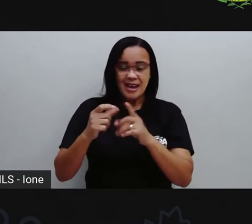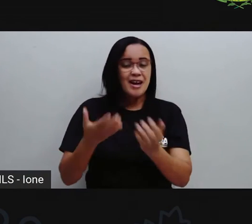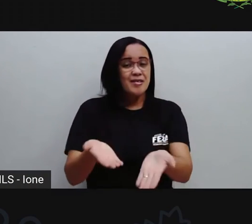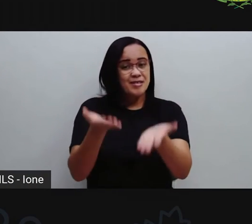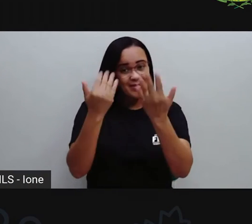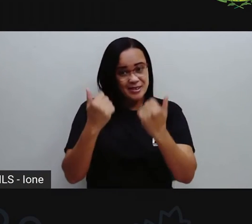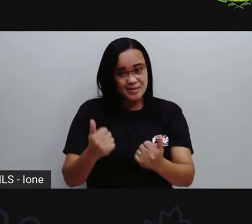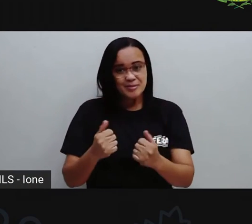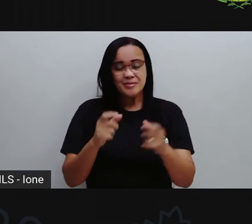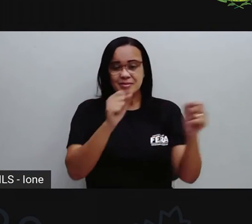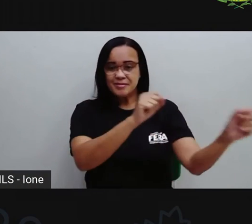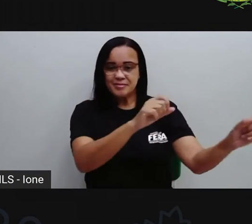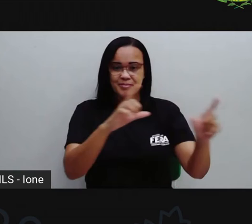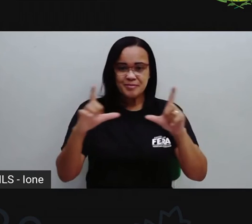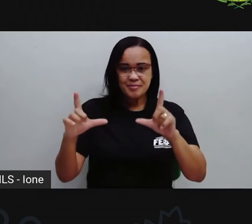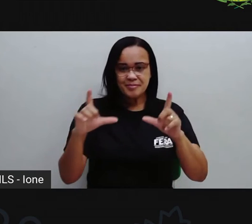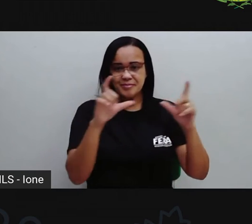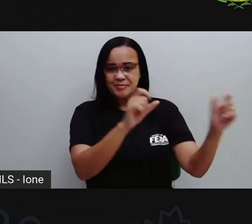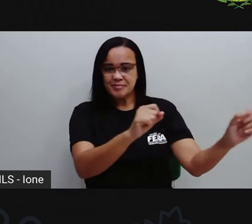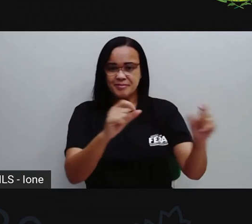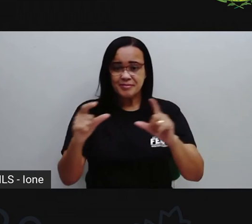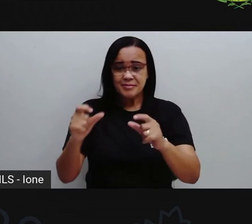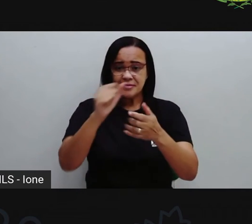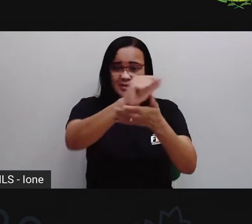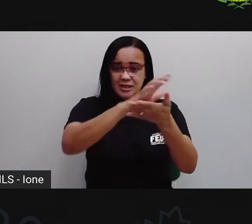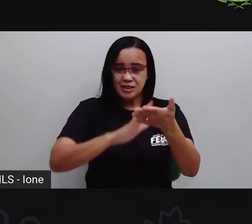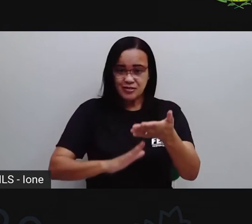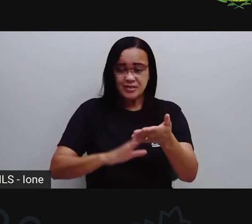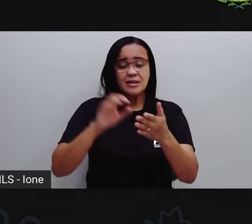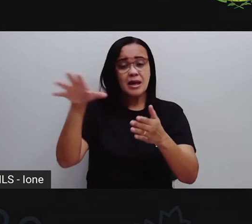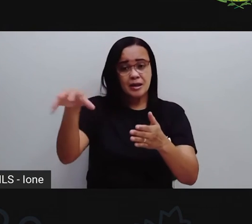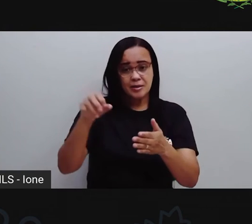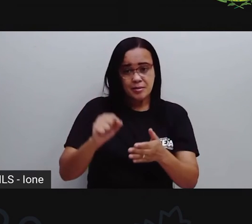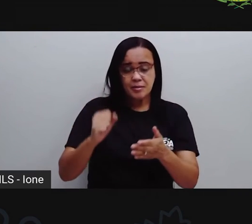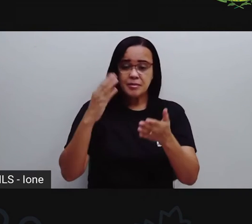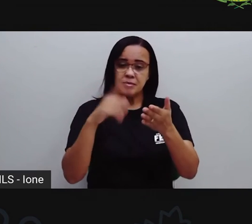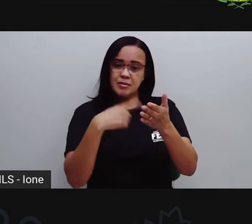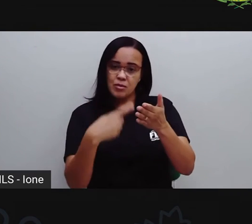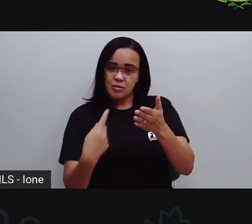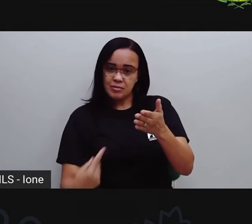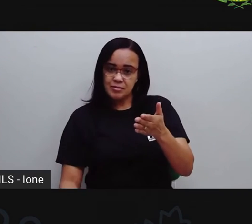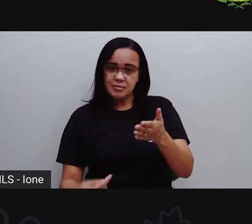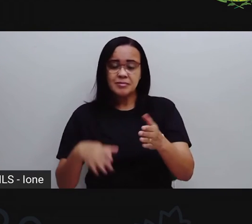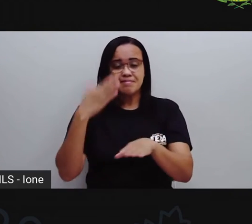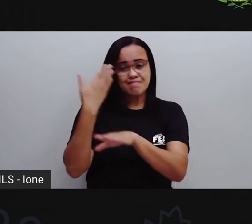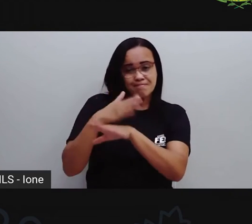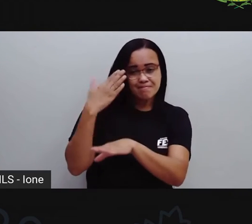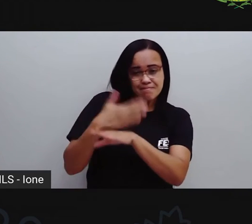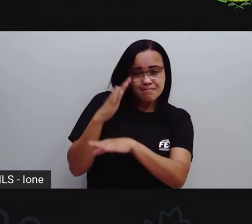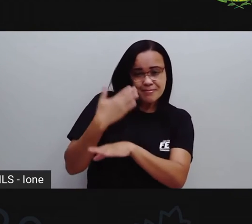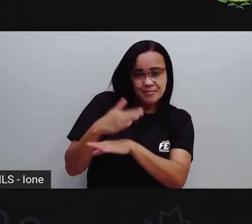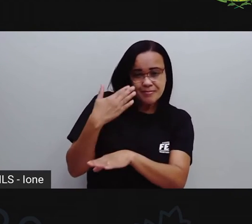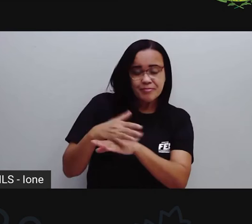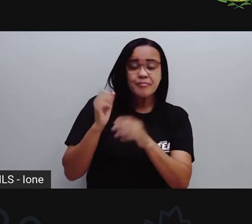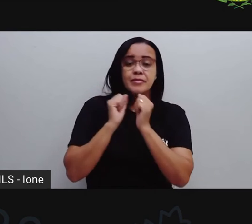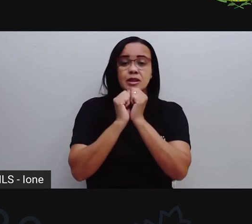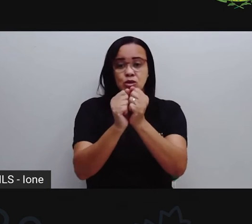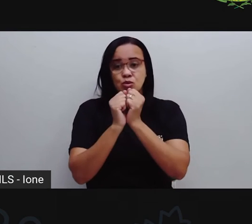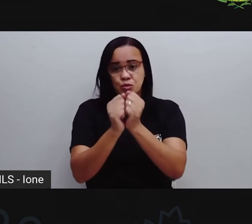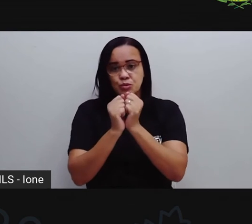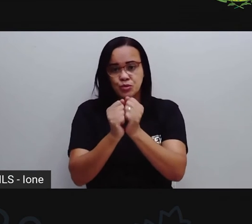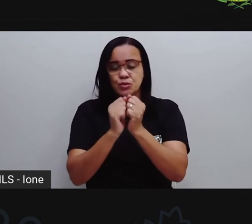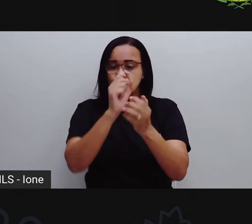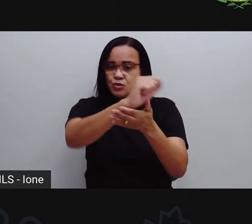compartilhar a atividade. Então já pega seu caderno também e nós vamos agora fazer juntinhos.